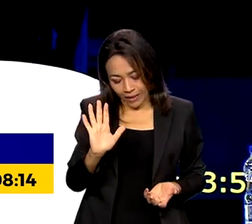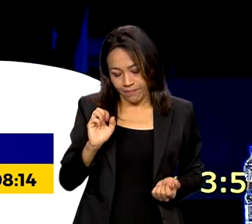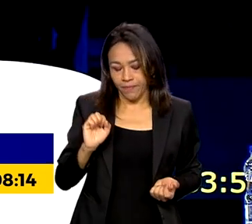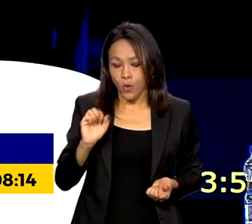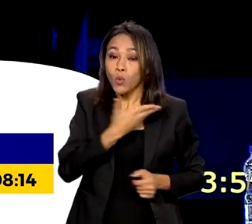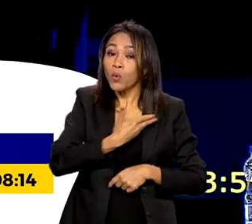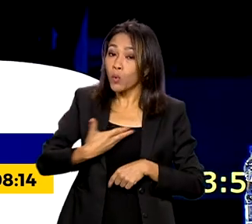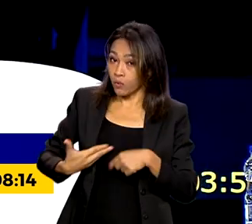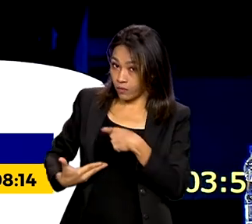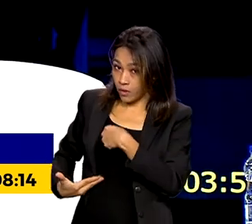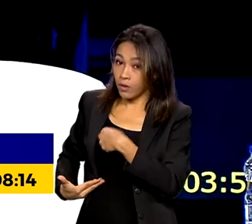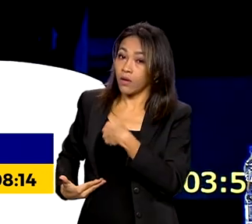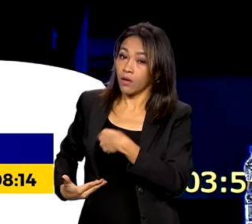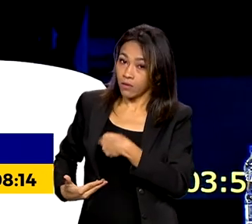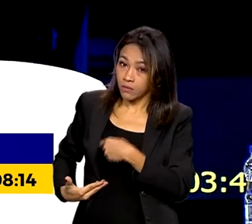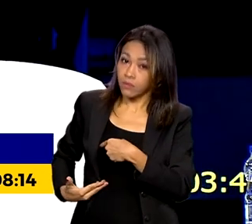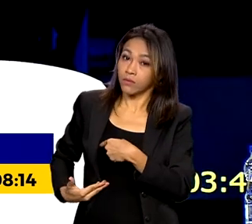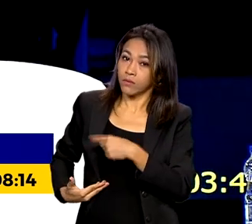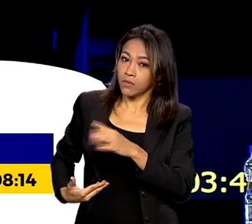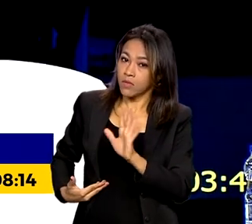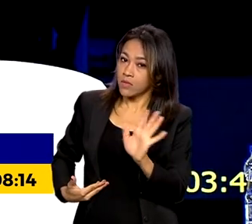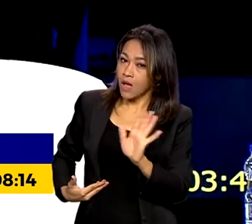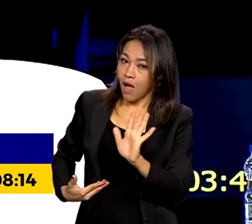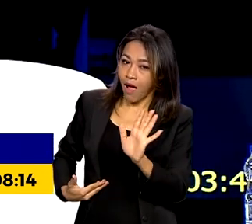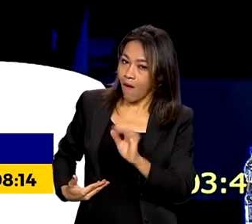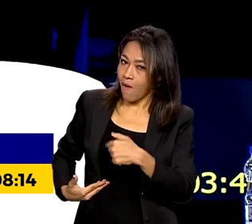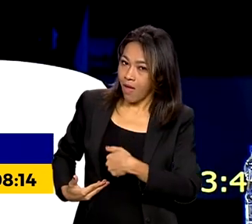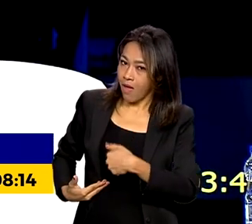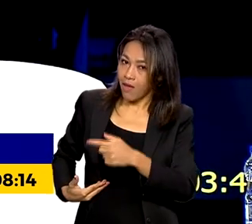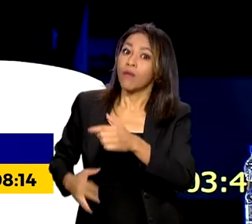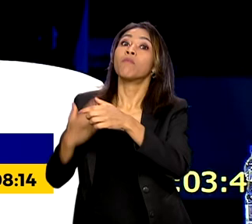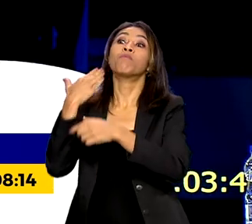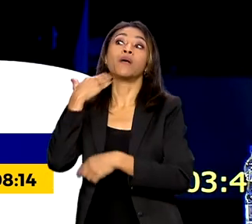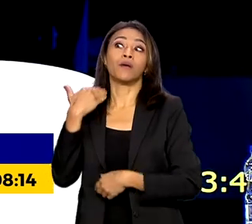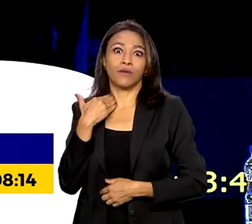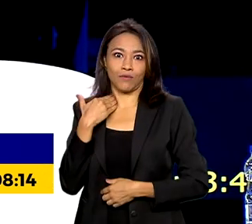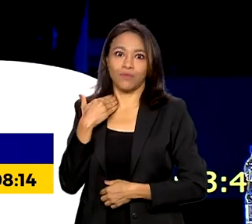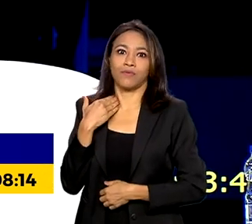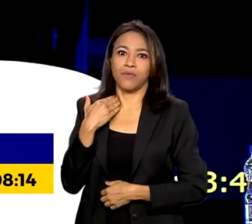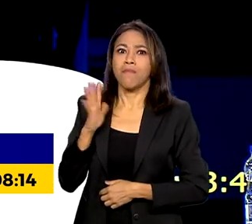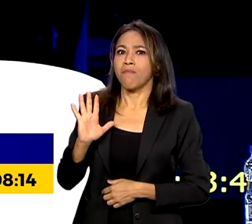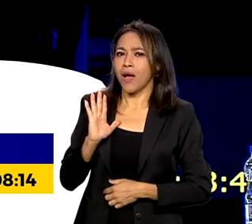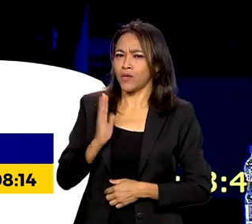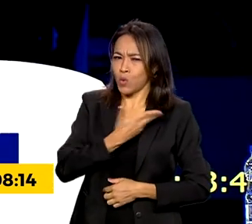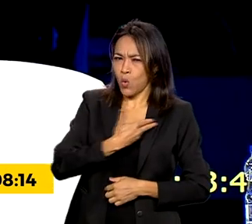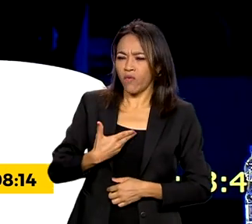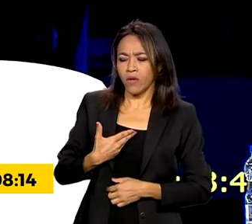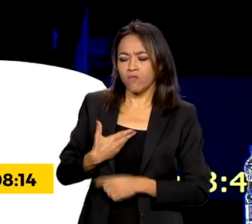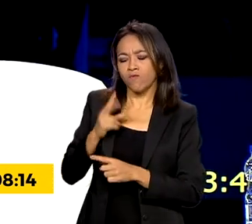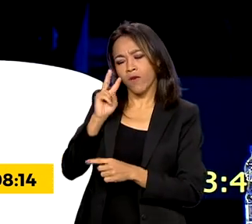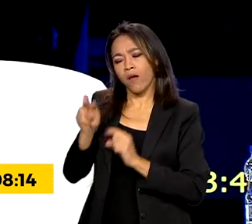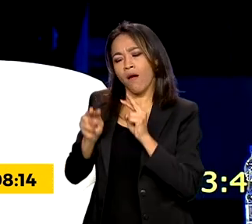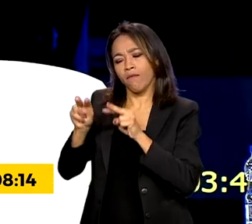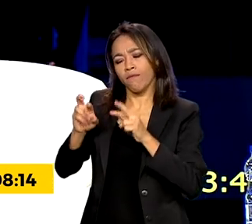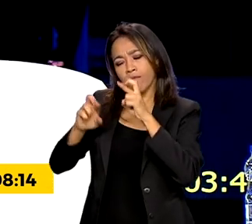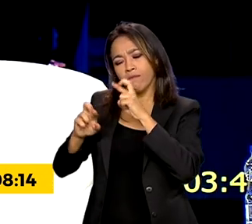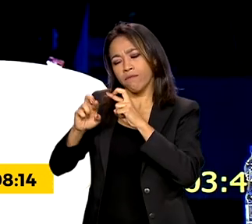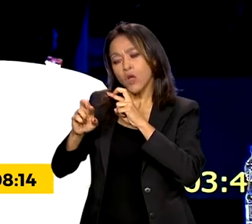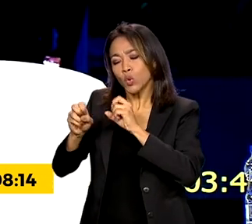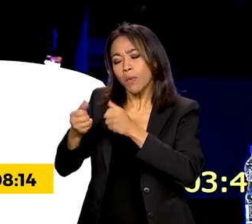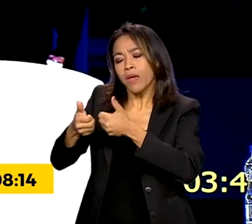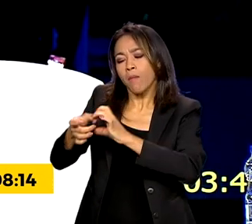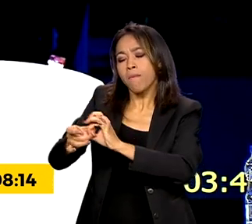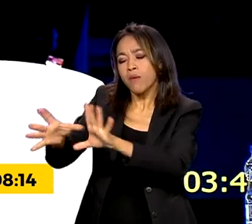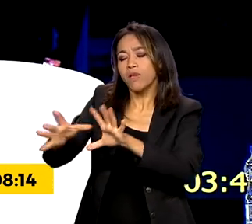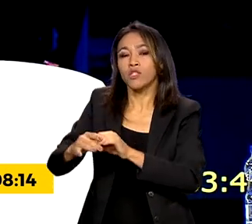financiar, não o governo, a rede de bancos, só que o governo vai dar o aval, então aí os juros